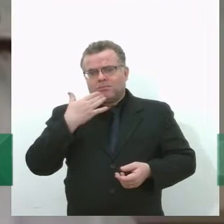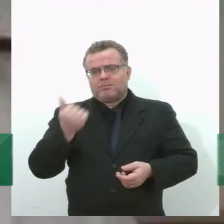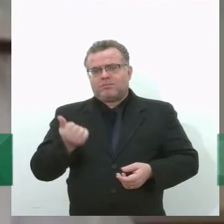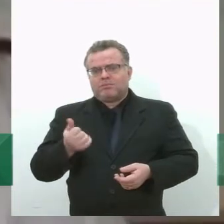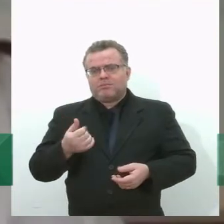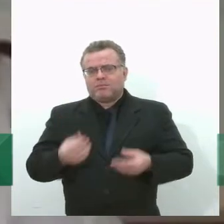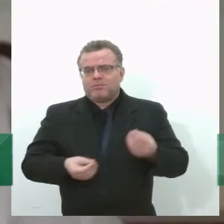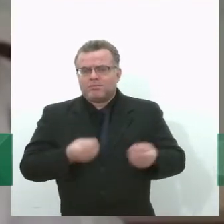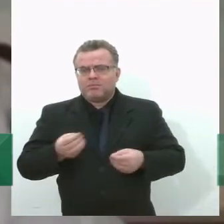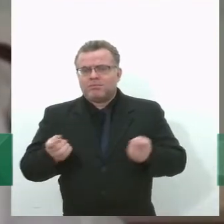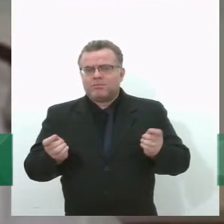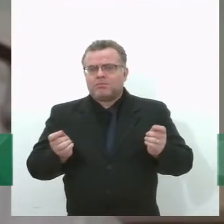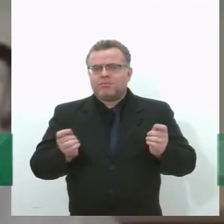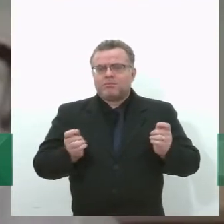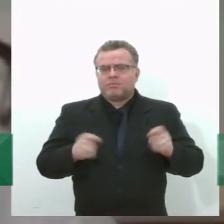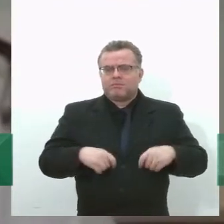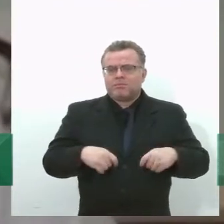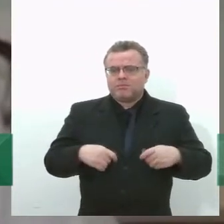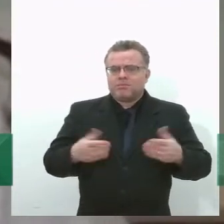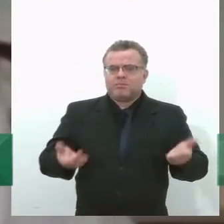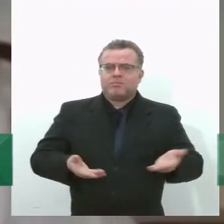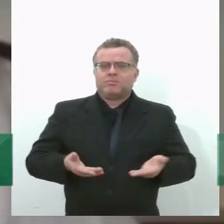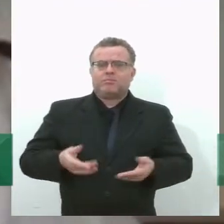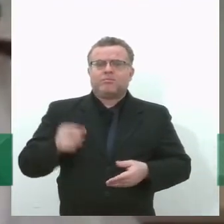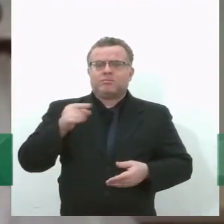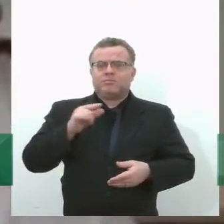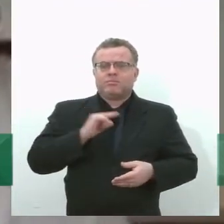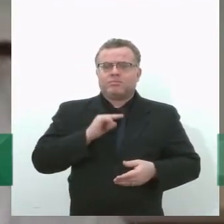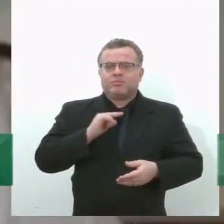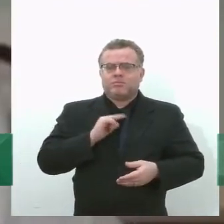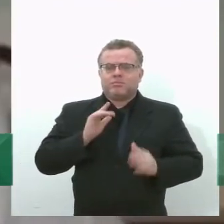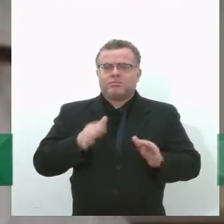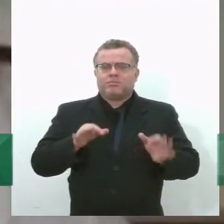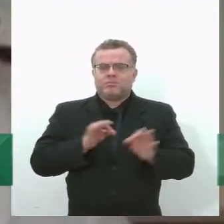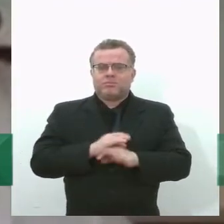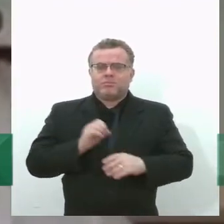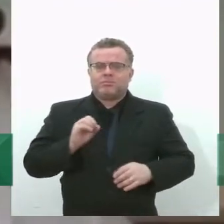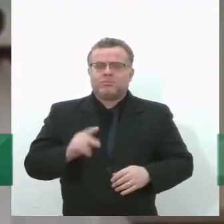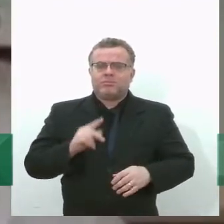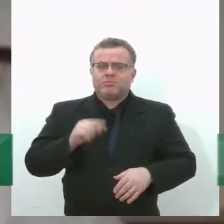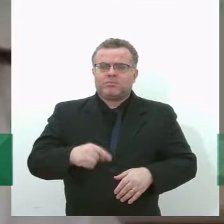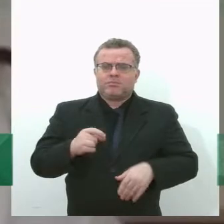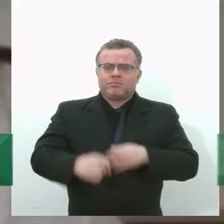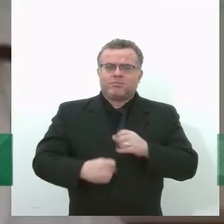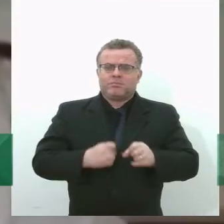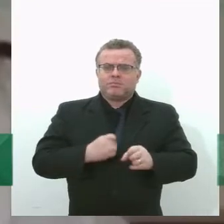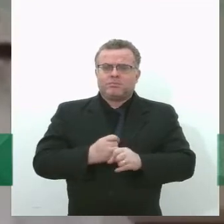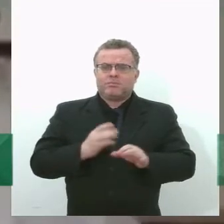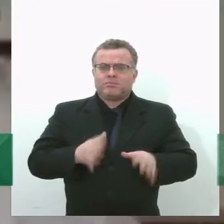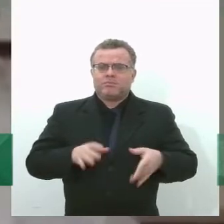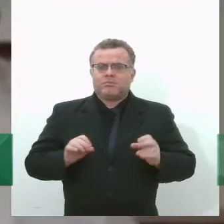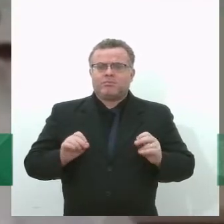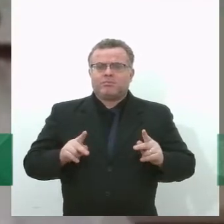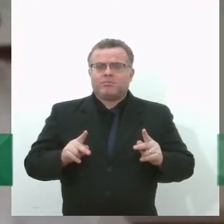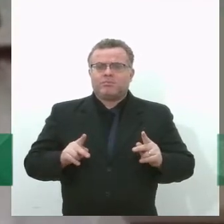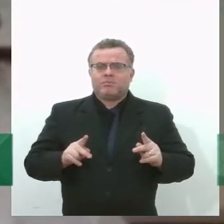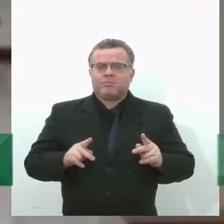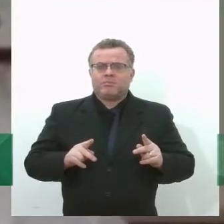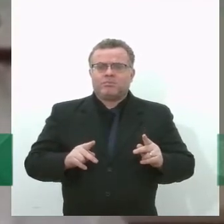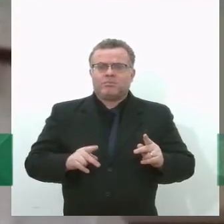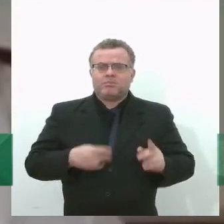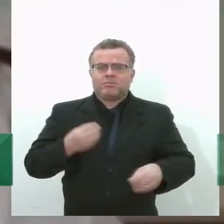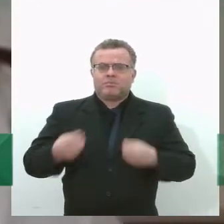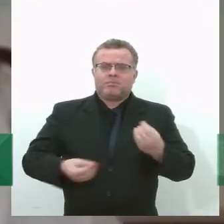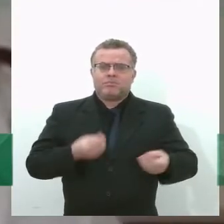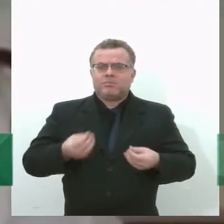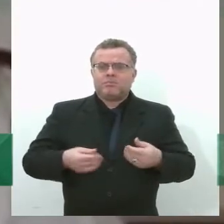né? Hoje a gente já tem o Planares, né? Que foi lançado esse ano para... Colocando aí